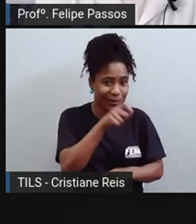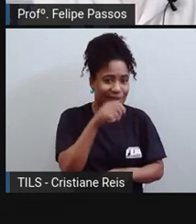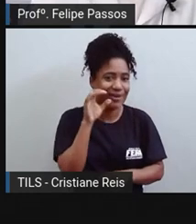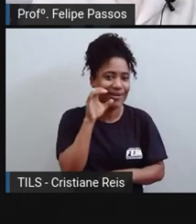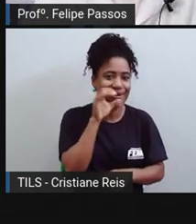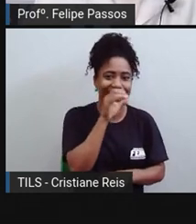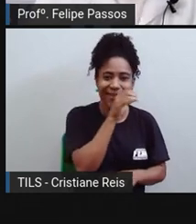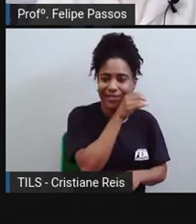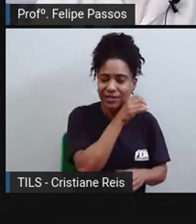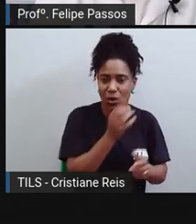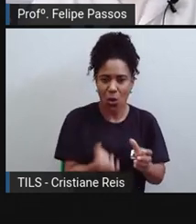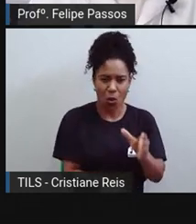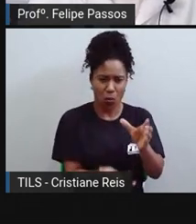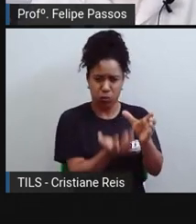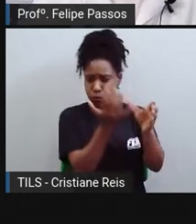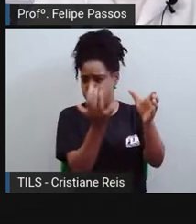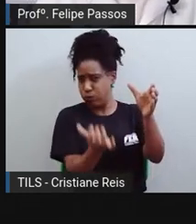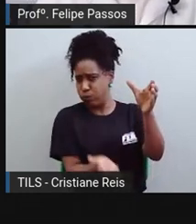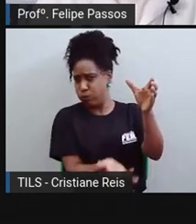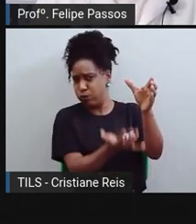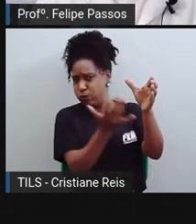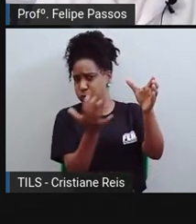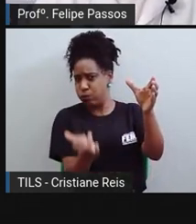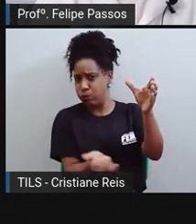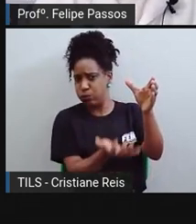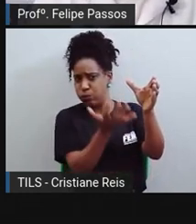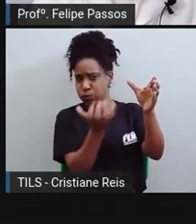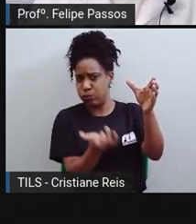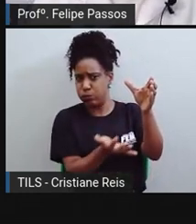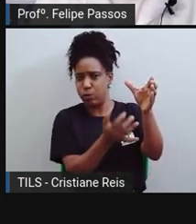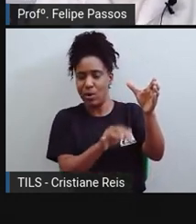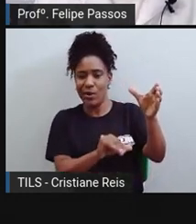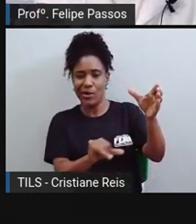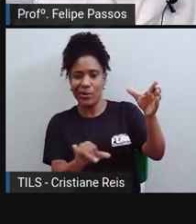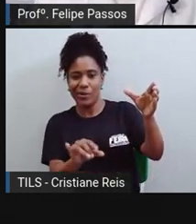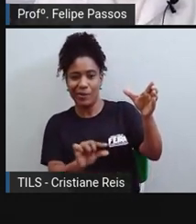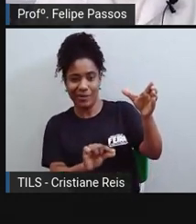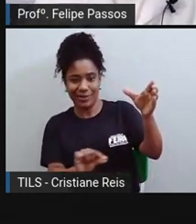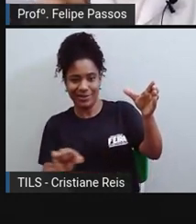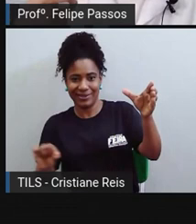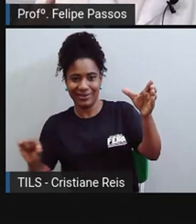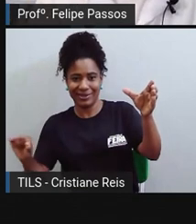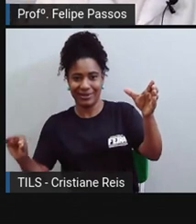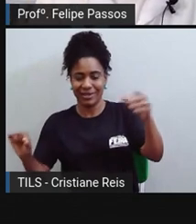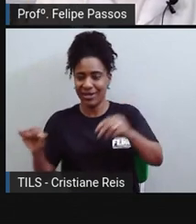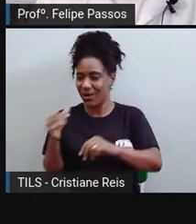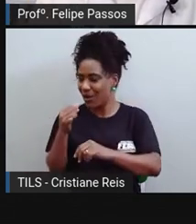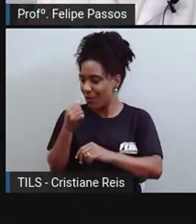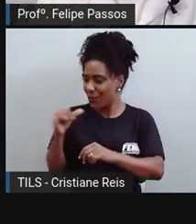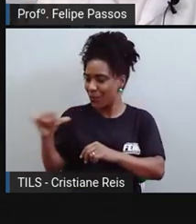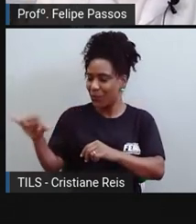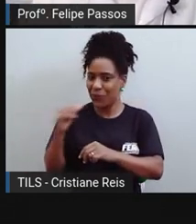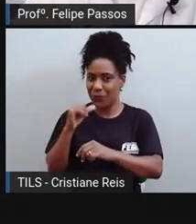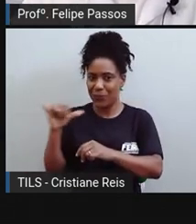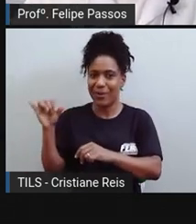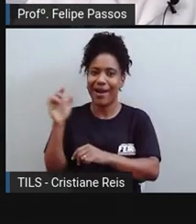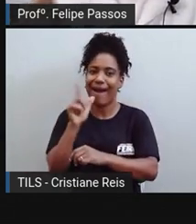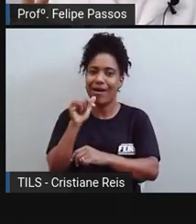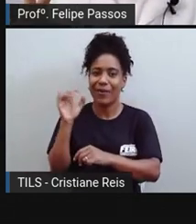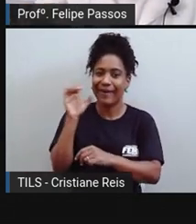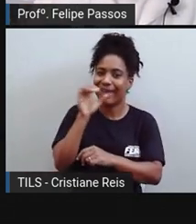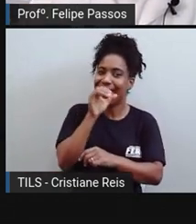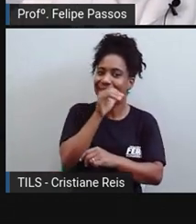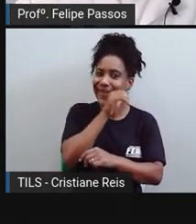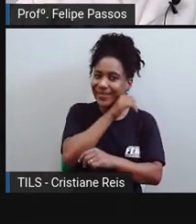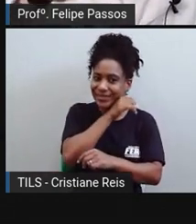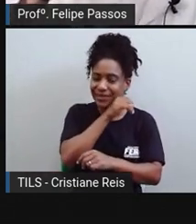calor que está ali embaixo daquela região, embaixo da terra, para fazer com que a água seja aquecida e o vapor